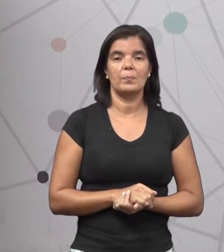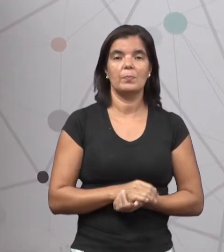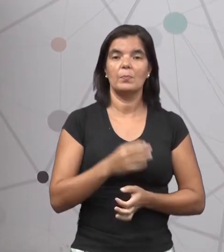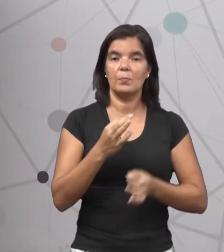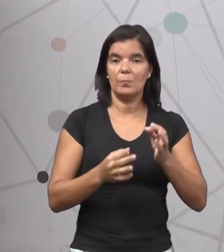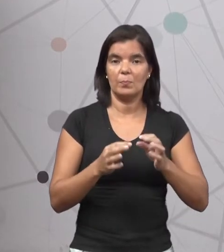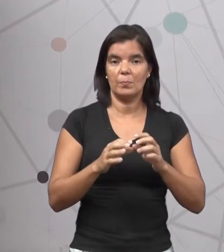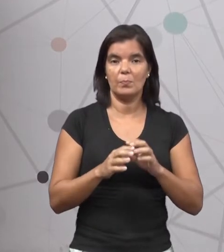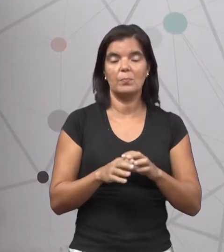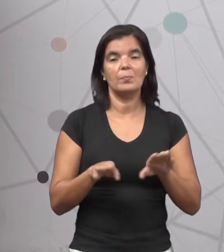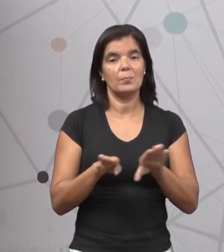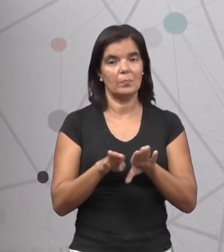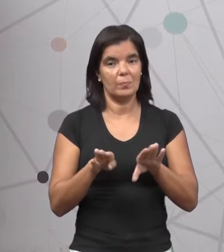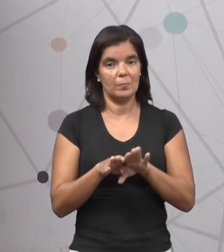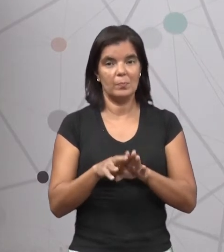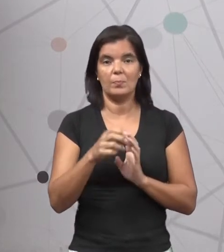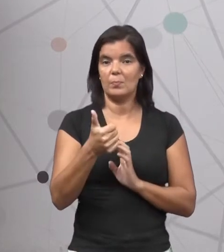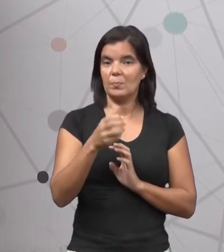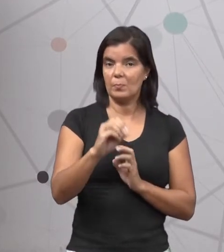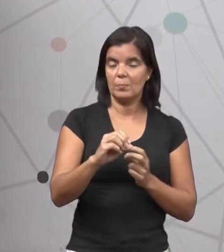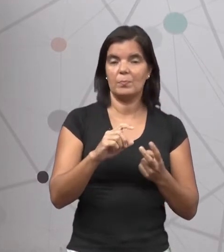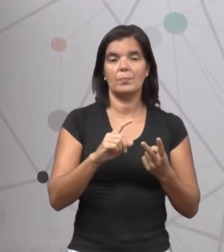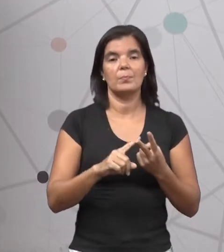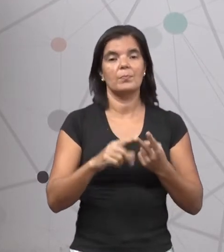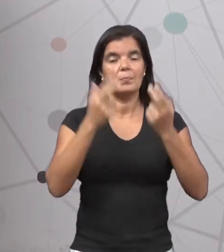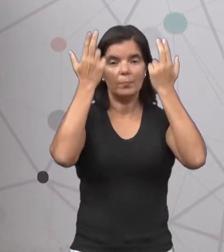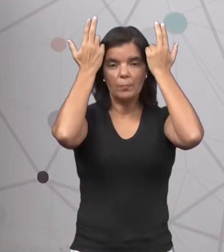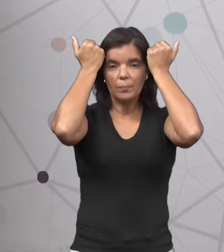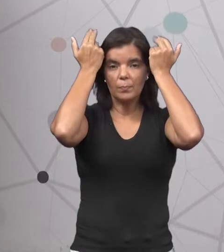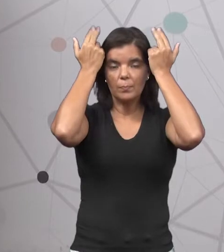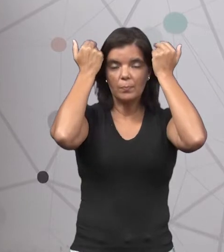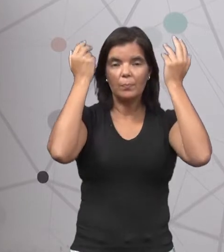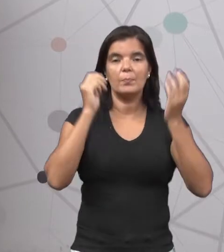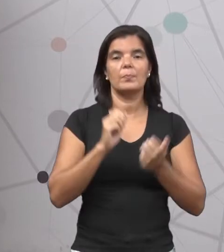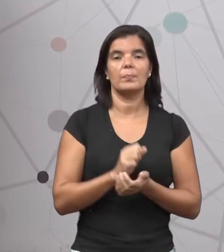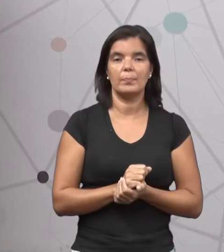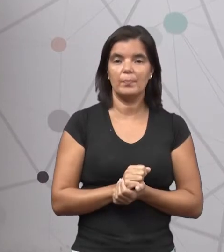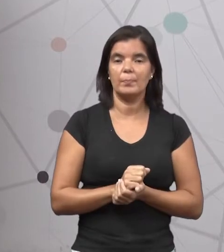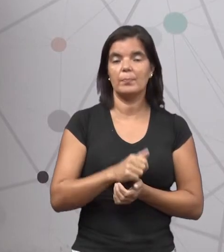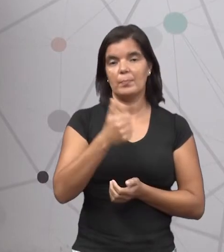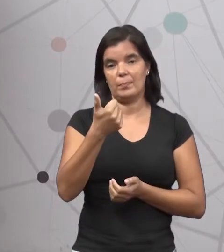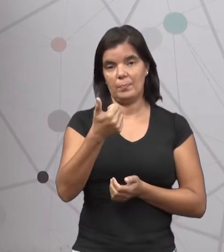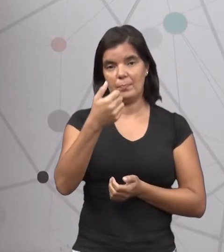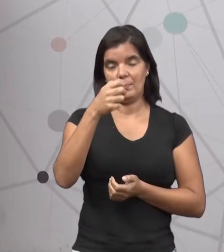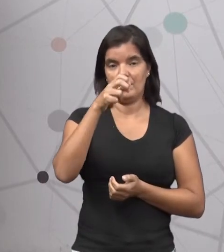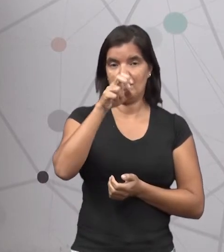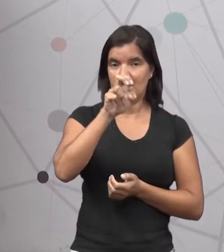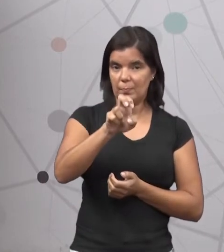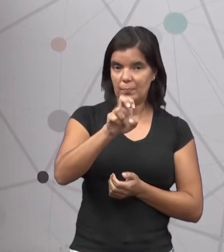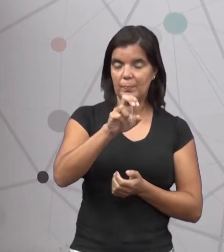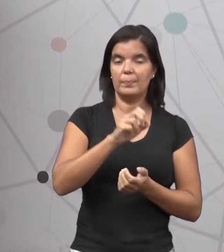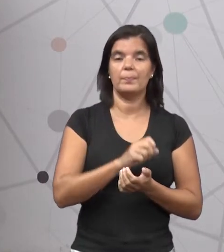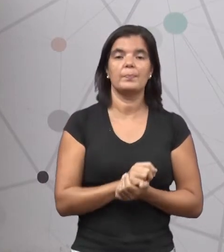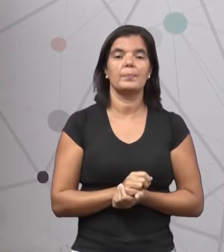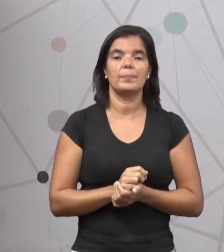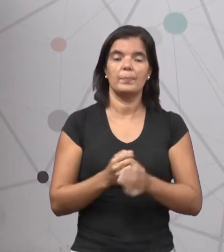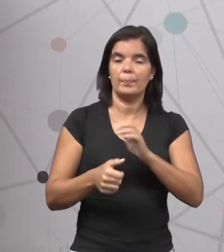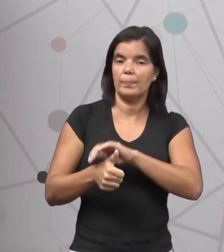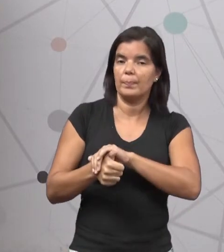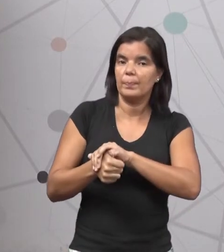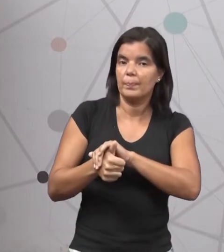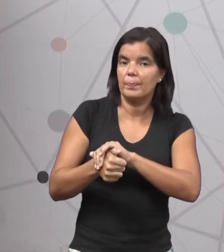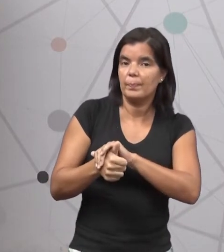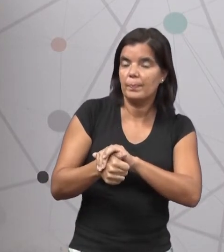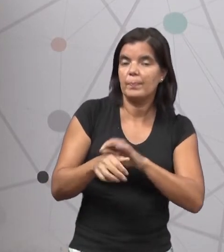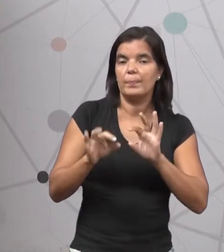mediu pelos seus passos E deu dez A lebre mediu pelos seus passos A ida e deu quinze A